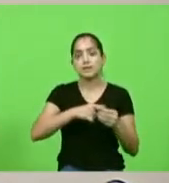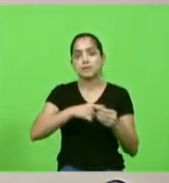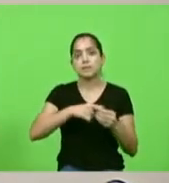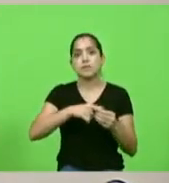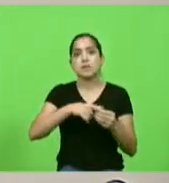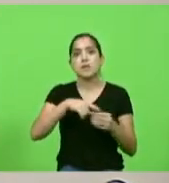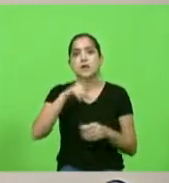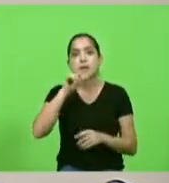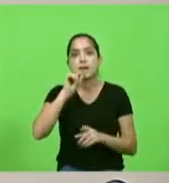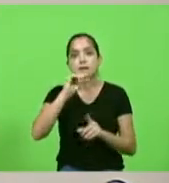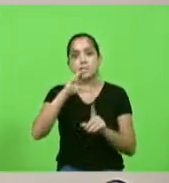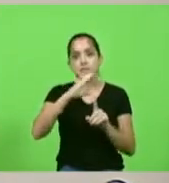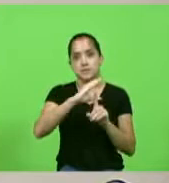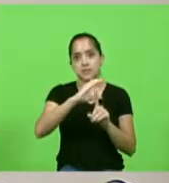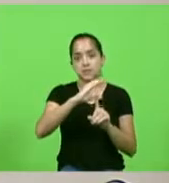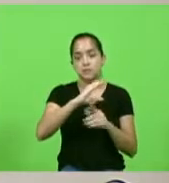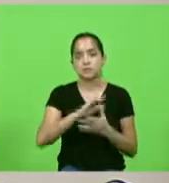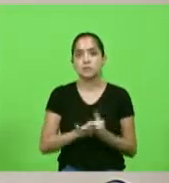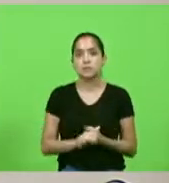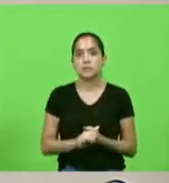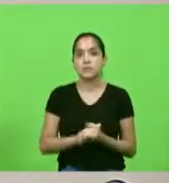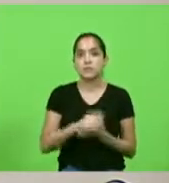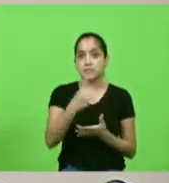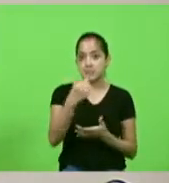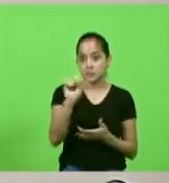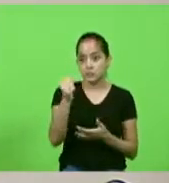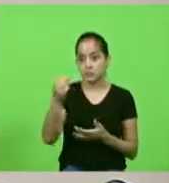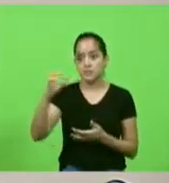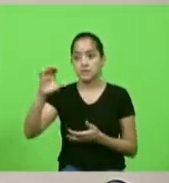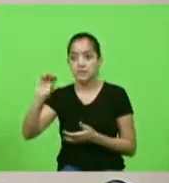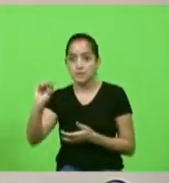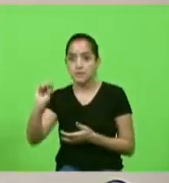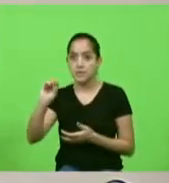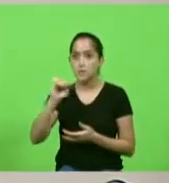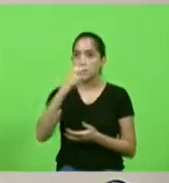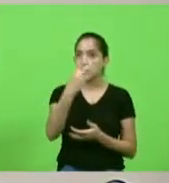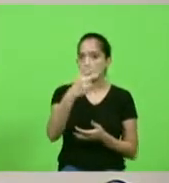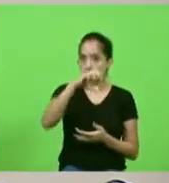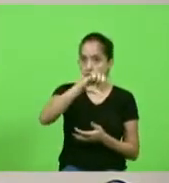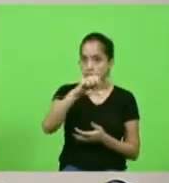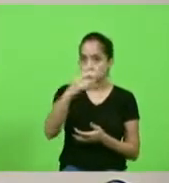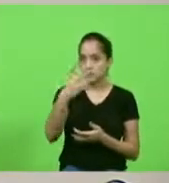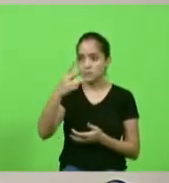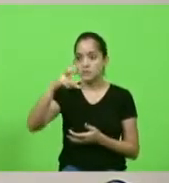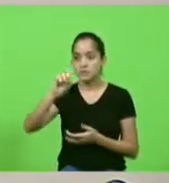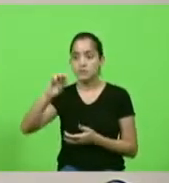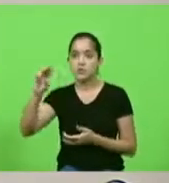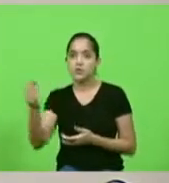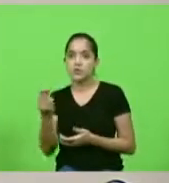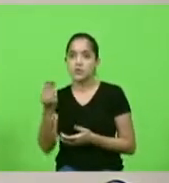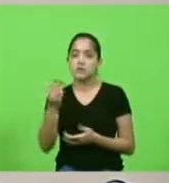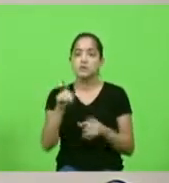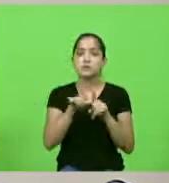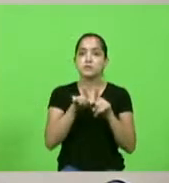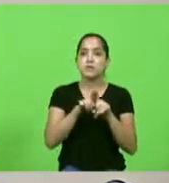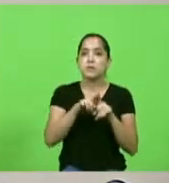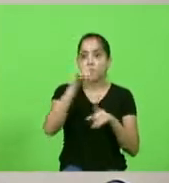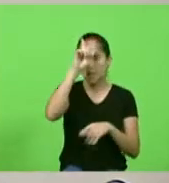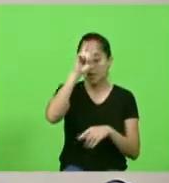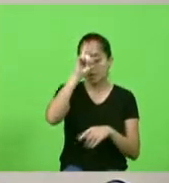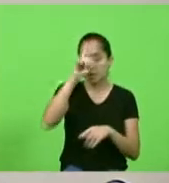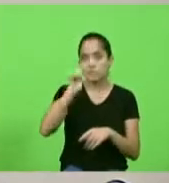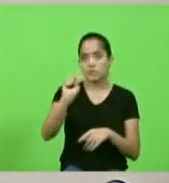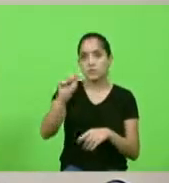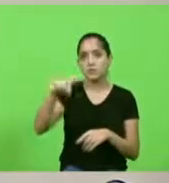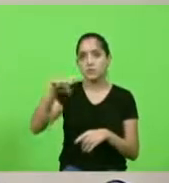valor de 1 milhão 180 mil e 925 reais para o hospital Santa Cruz no